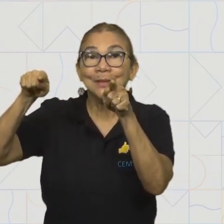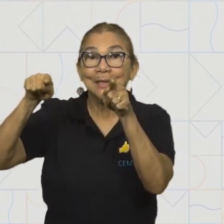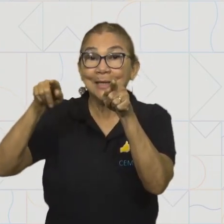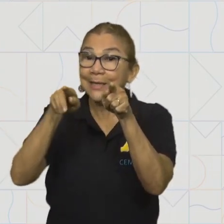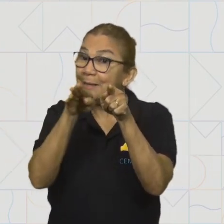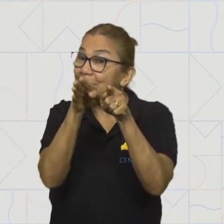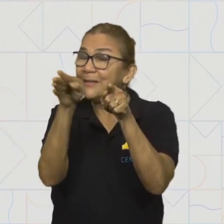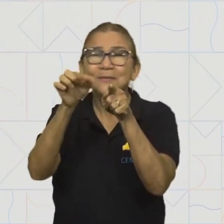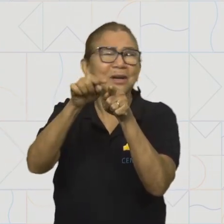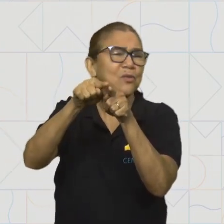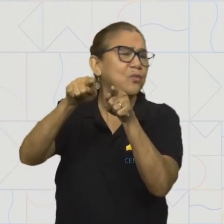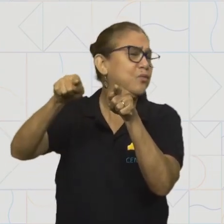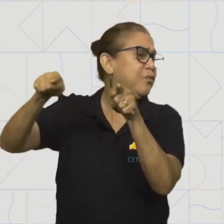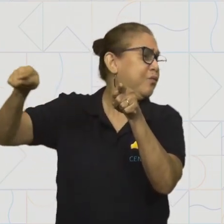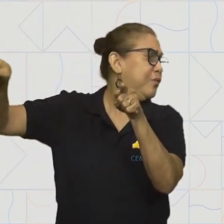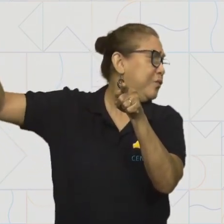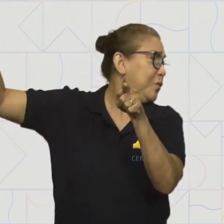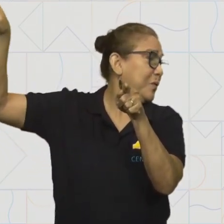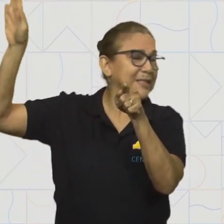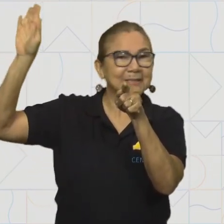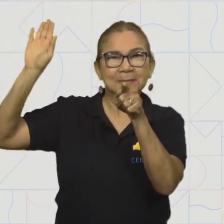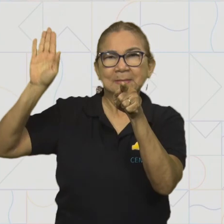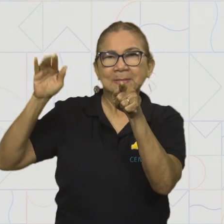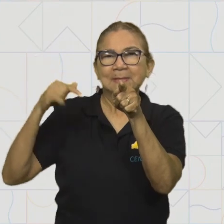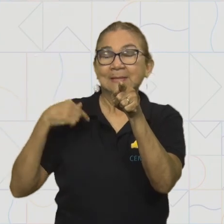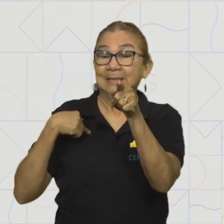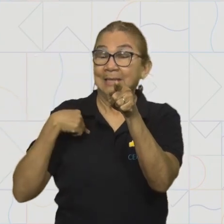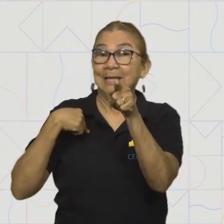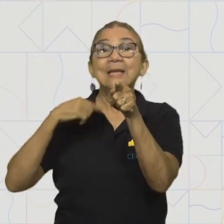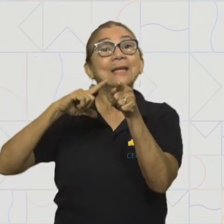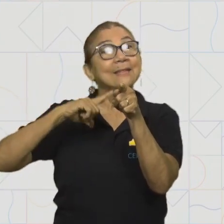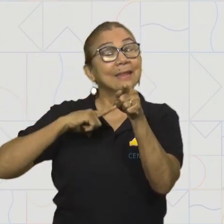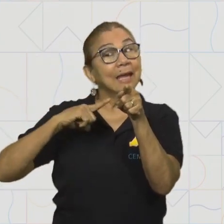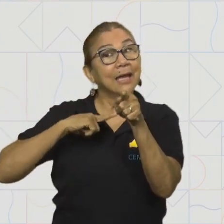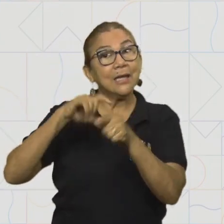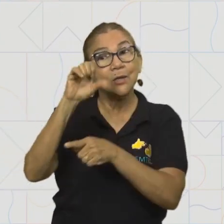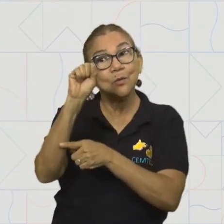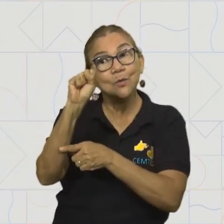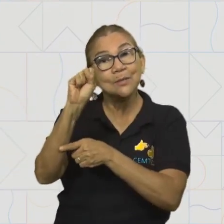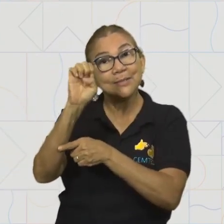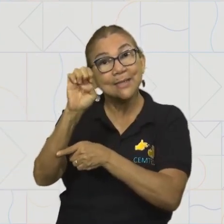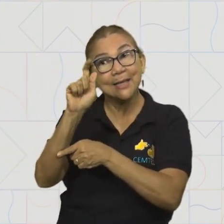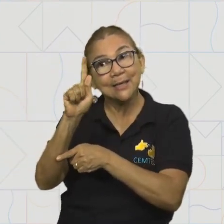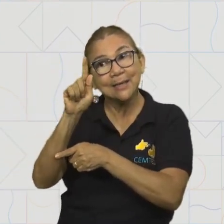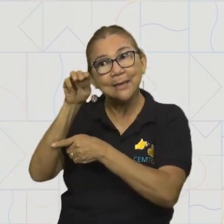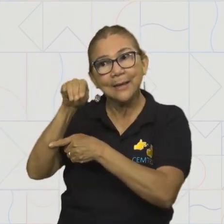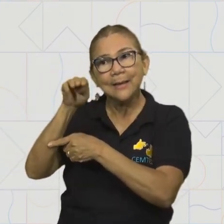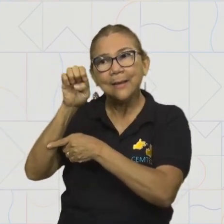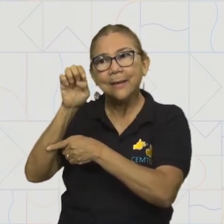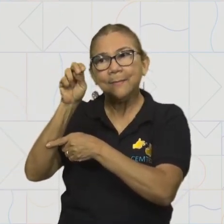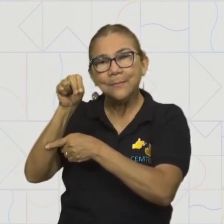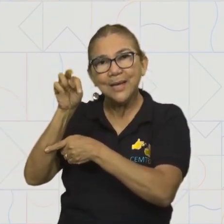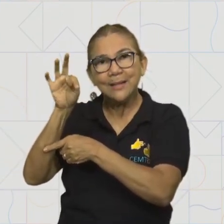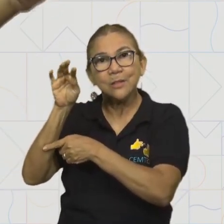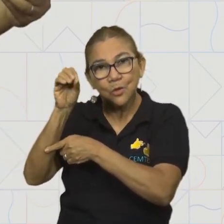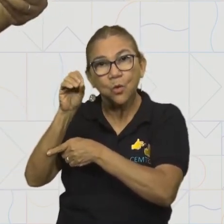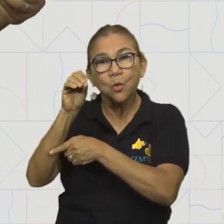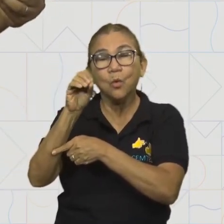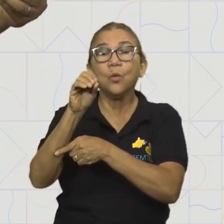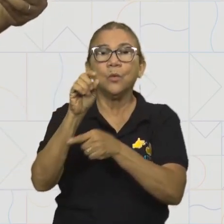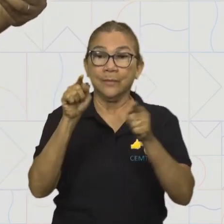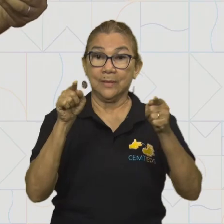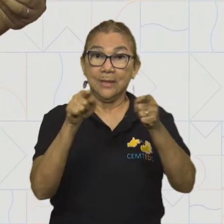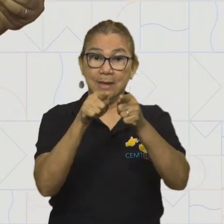segue rumo ao infinito, tá bem? E nós temos o nosso segmento de reta, que é uma reta